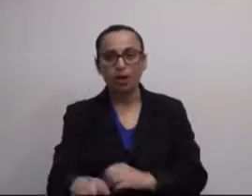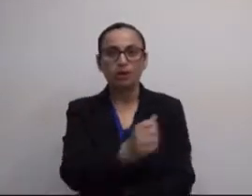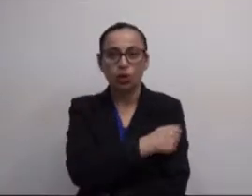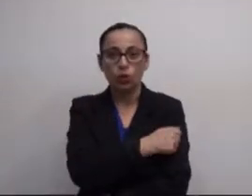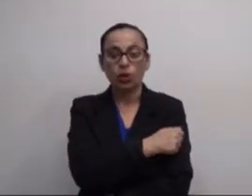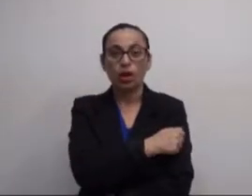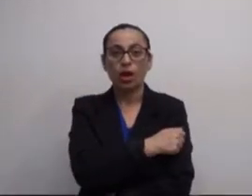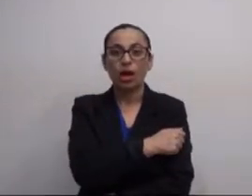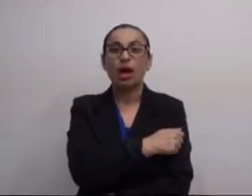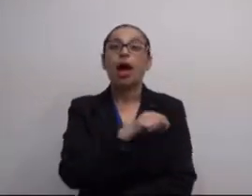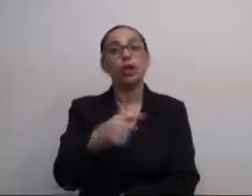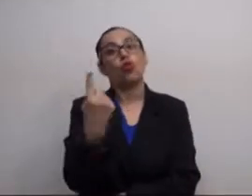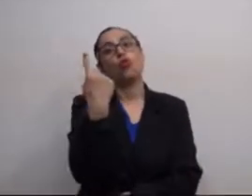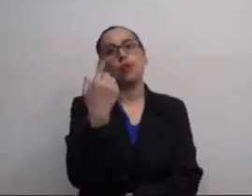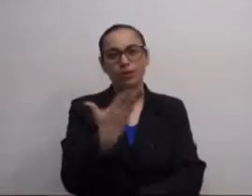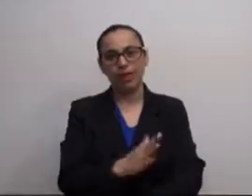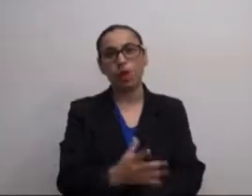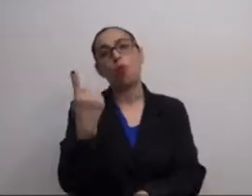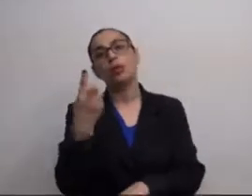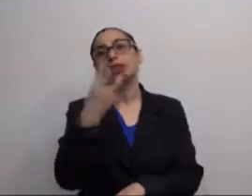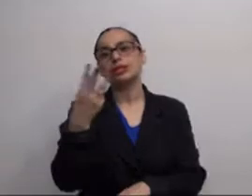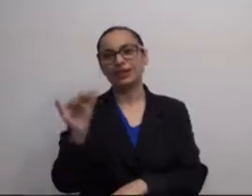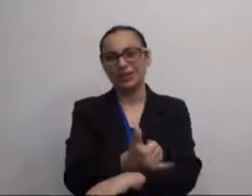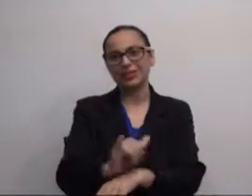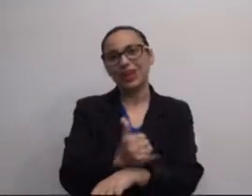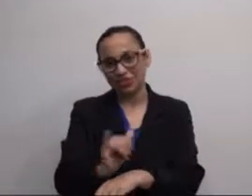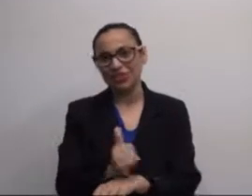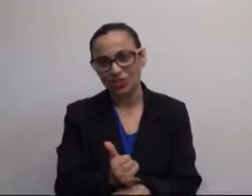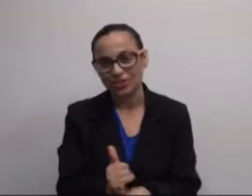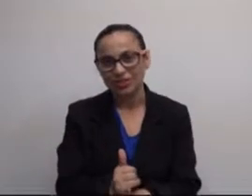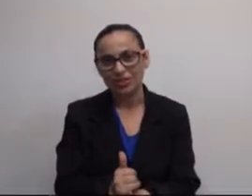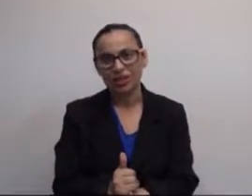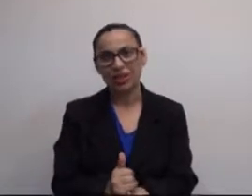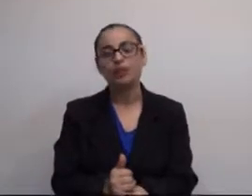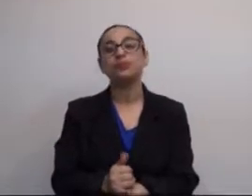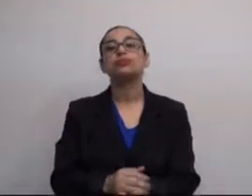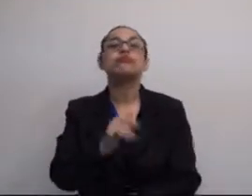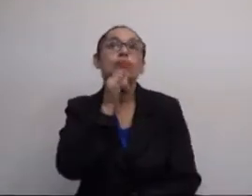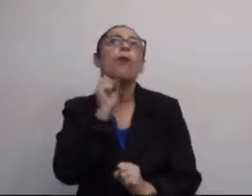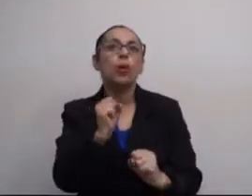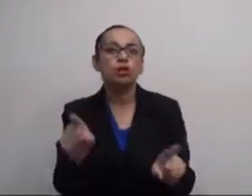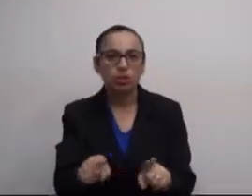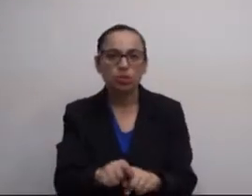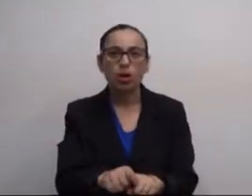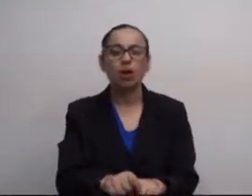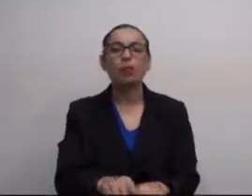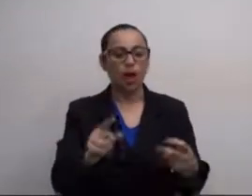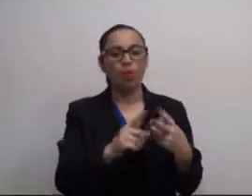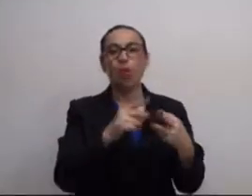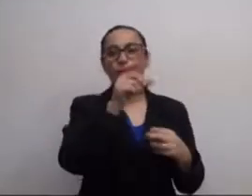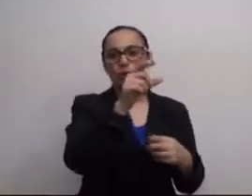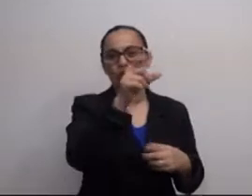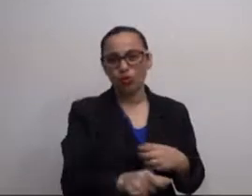pessoas, desses alunos. Essa é uma técnica, é uma das 33 estratégias.